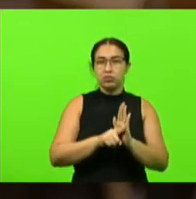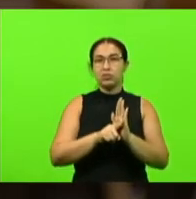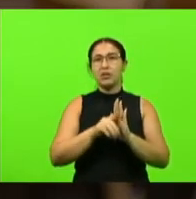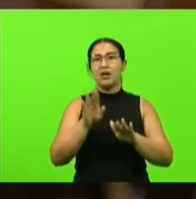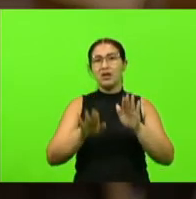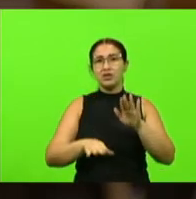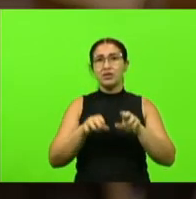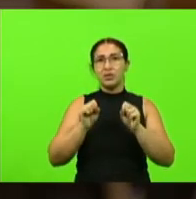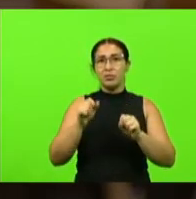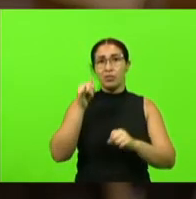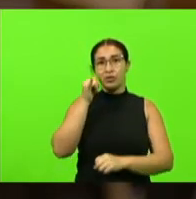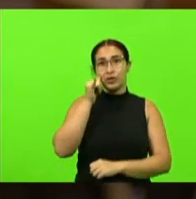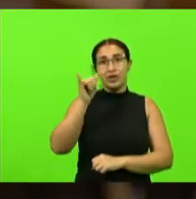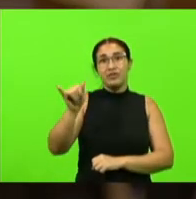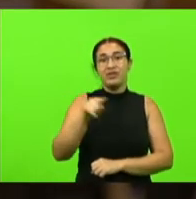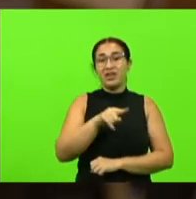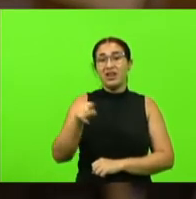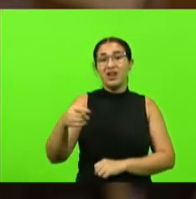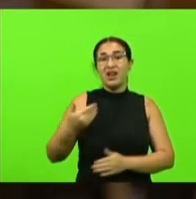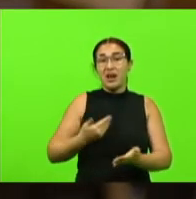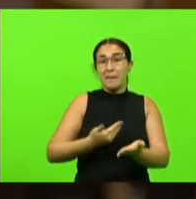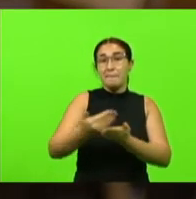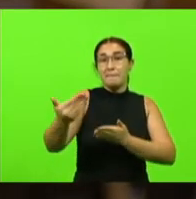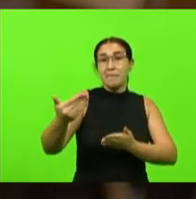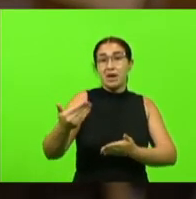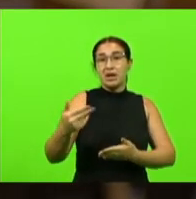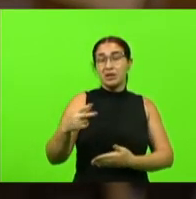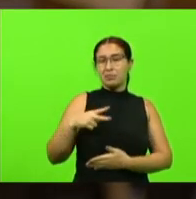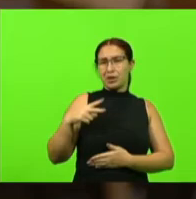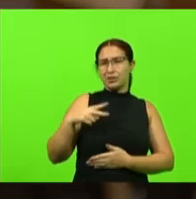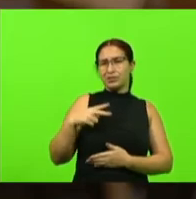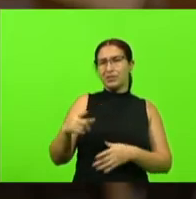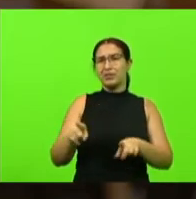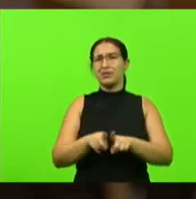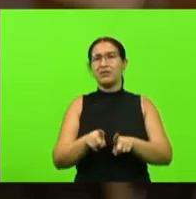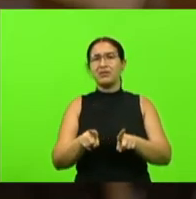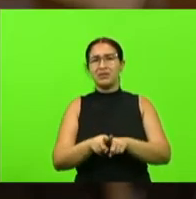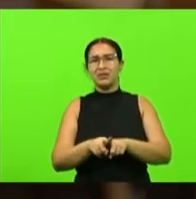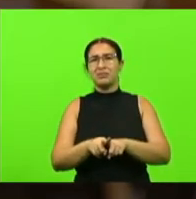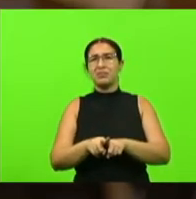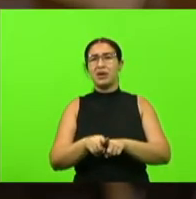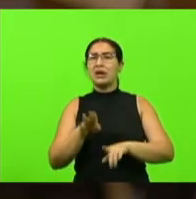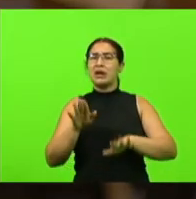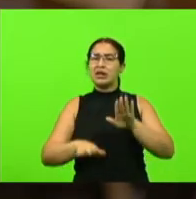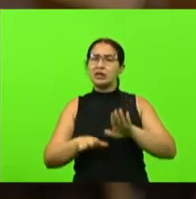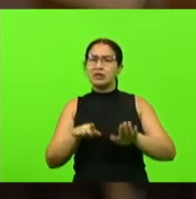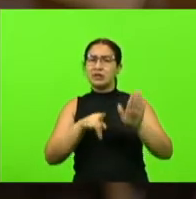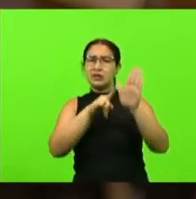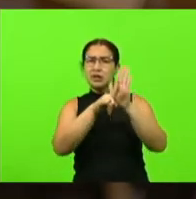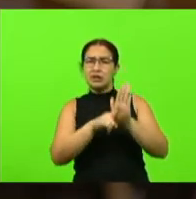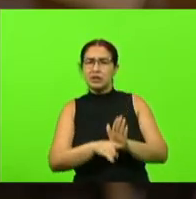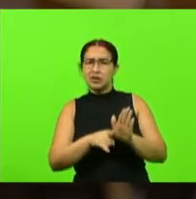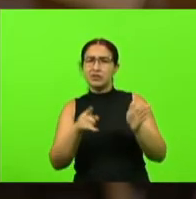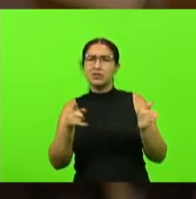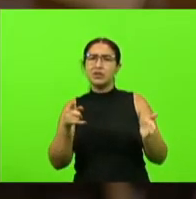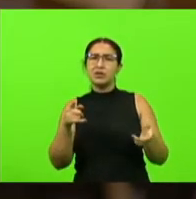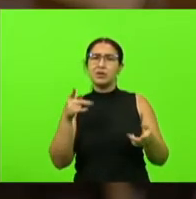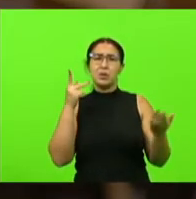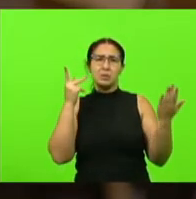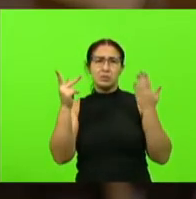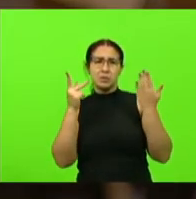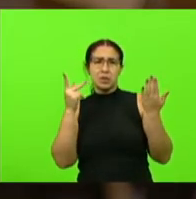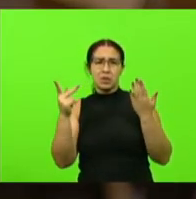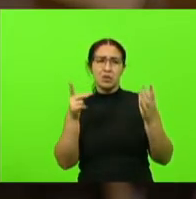intimidade as dificuldades de passar para quem está investigando para as psicólogas e assistentes sociais